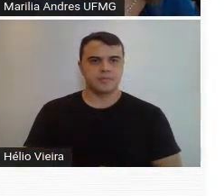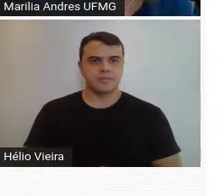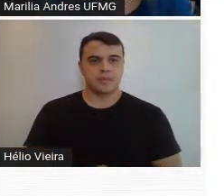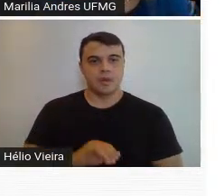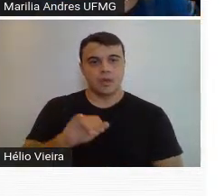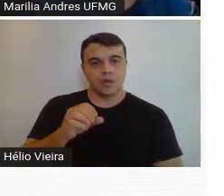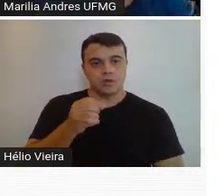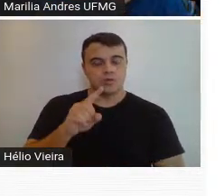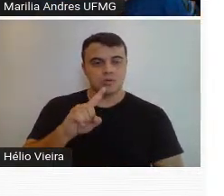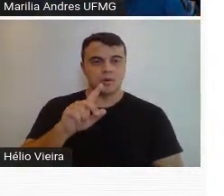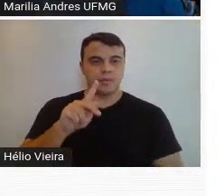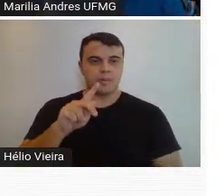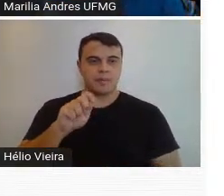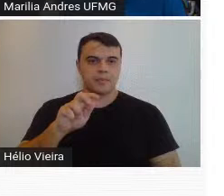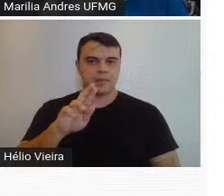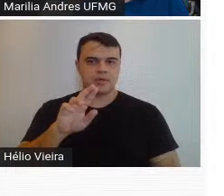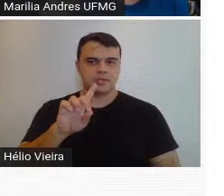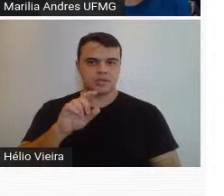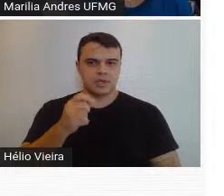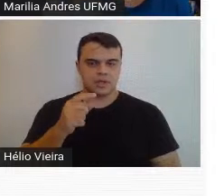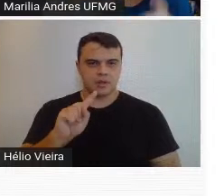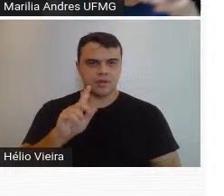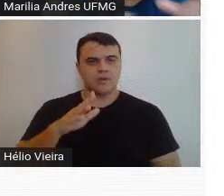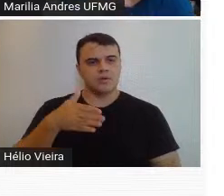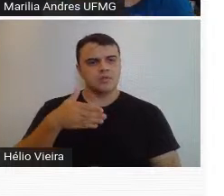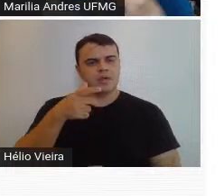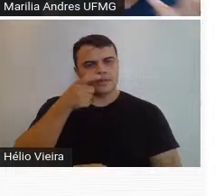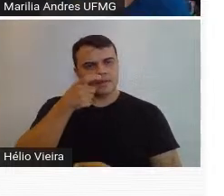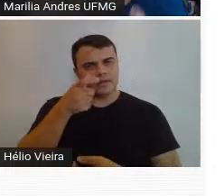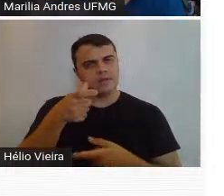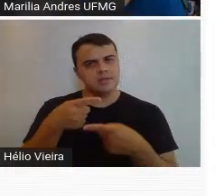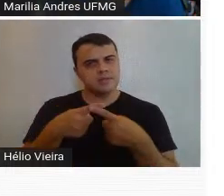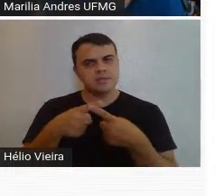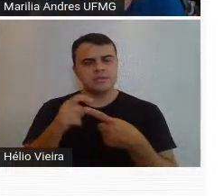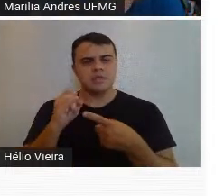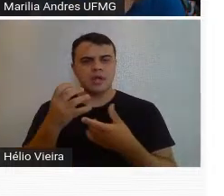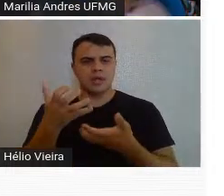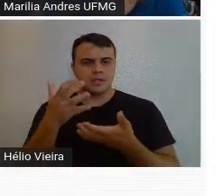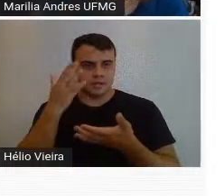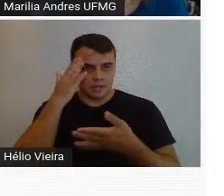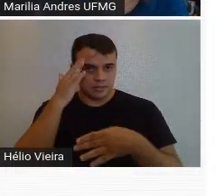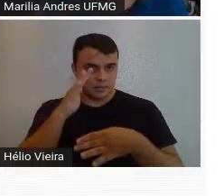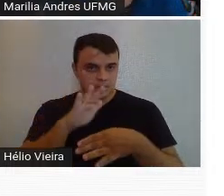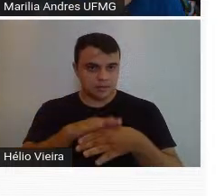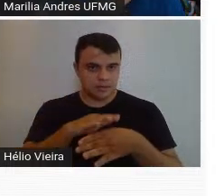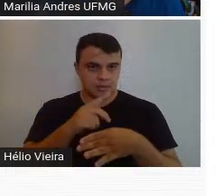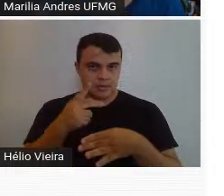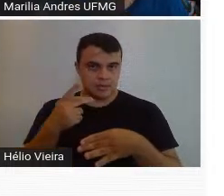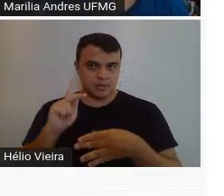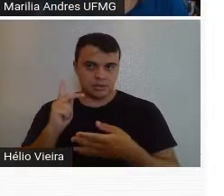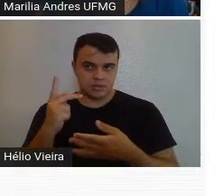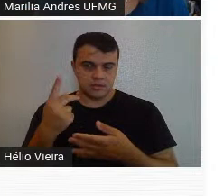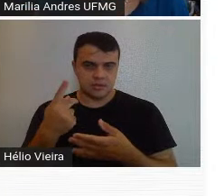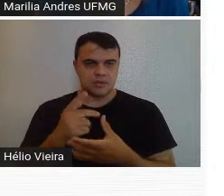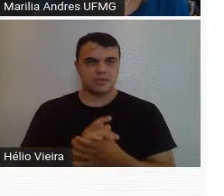do João Perdigão. São interessantes para quem quiser saber um pouco mais da história do Guignar.